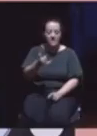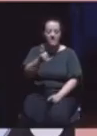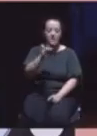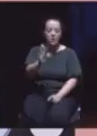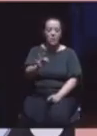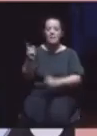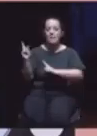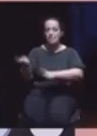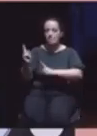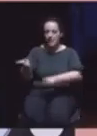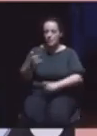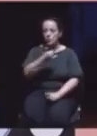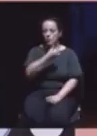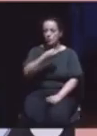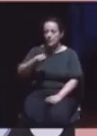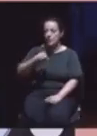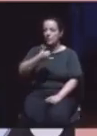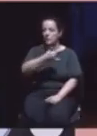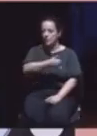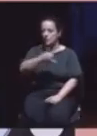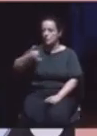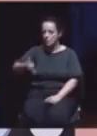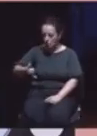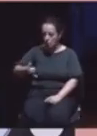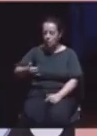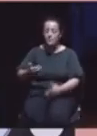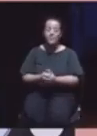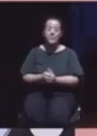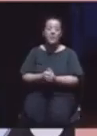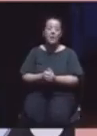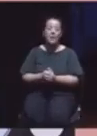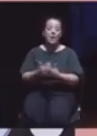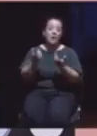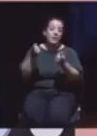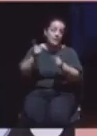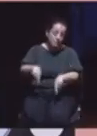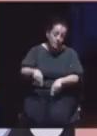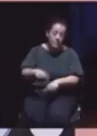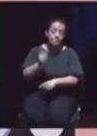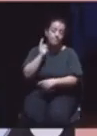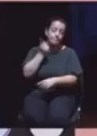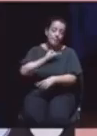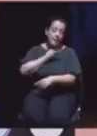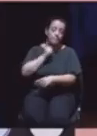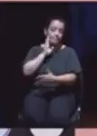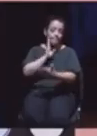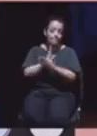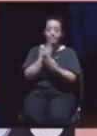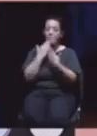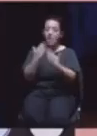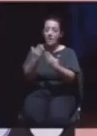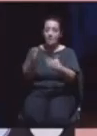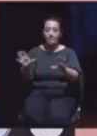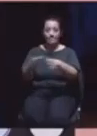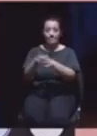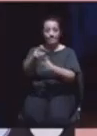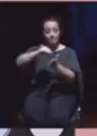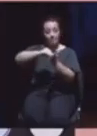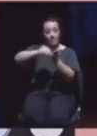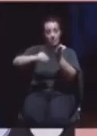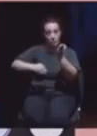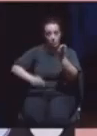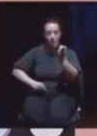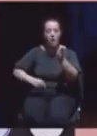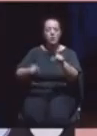de Março de 2022. Finalmente, cumpro-nos agradecer aos peticionários terem reposto